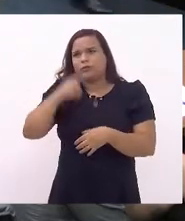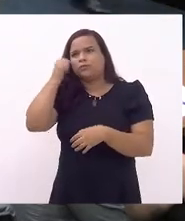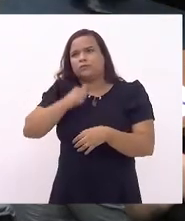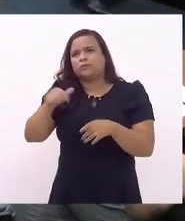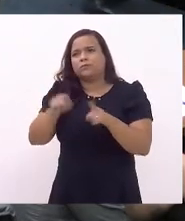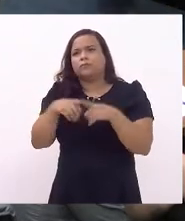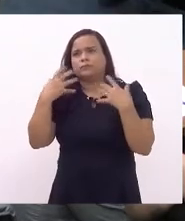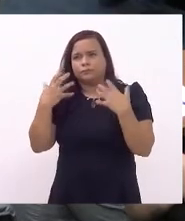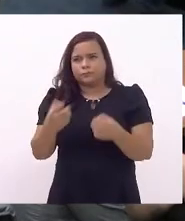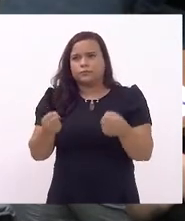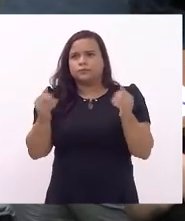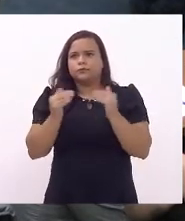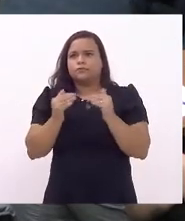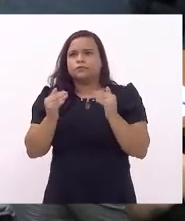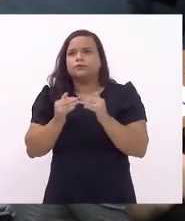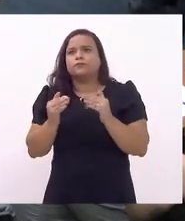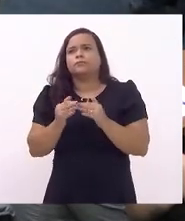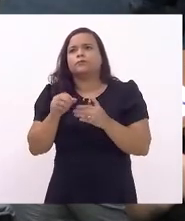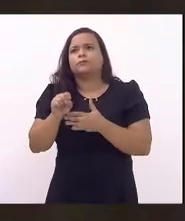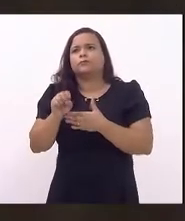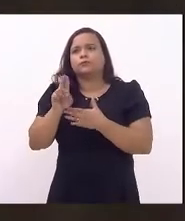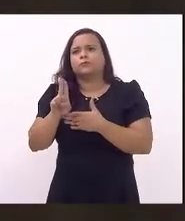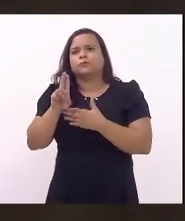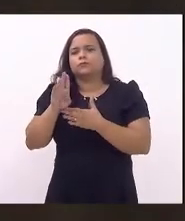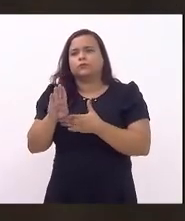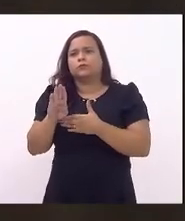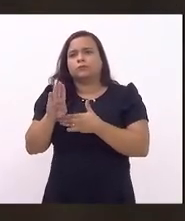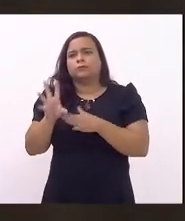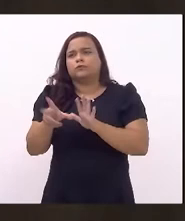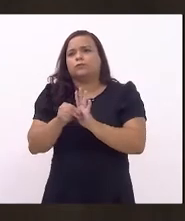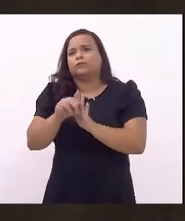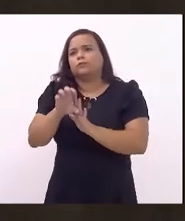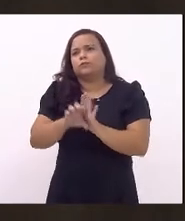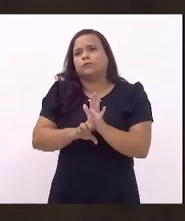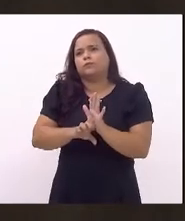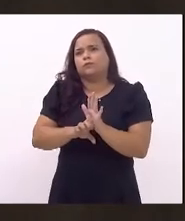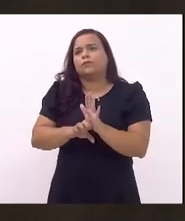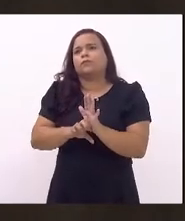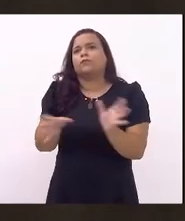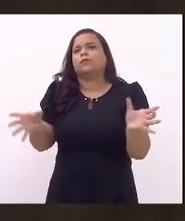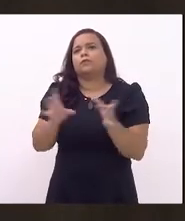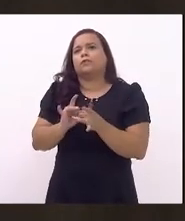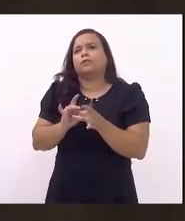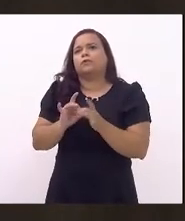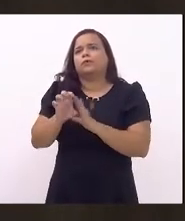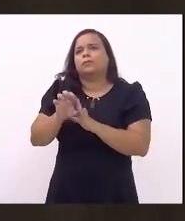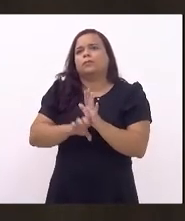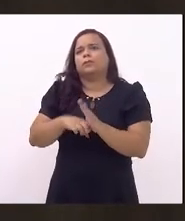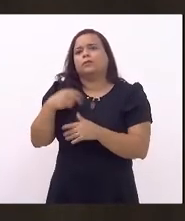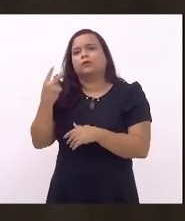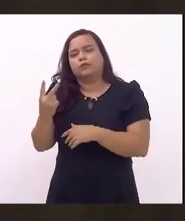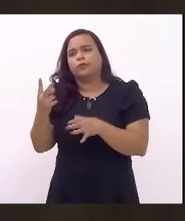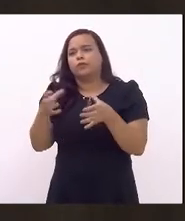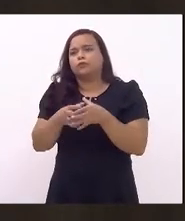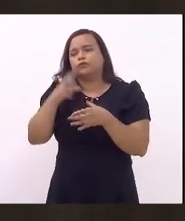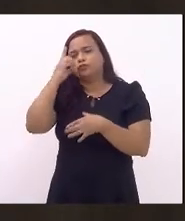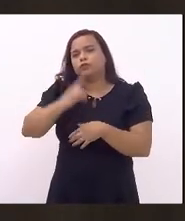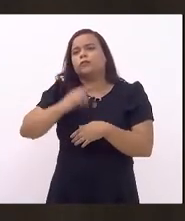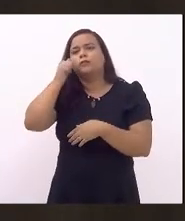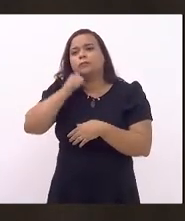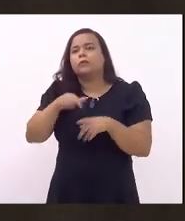aglutinativa à emenda 2 da Comissão de Direitos da Mulher e à emenda 2 de plenário,